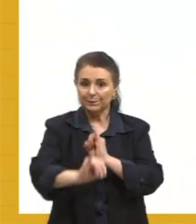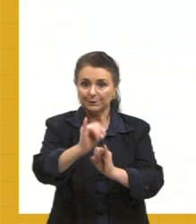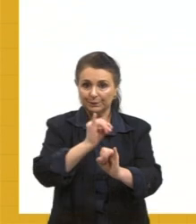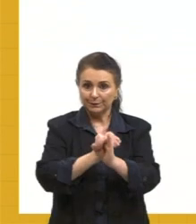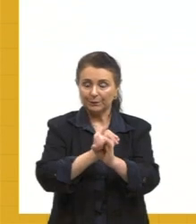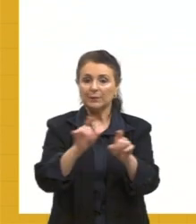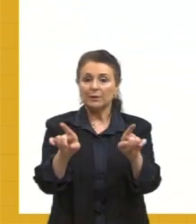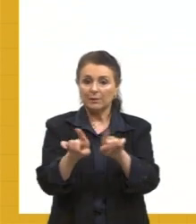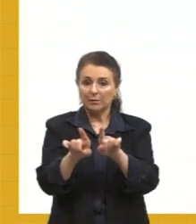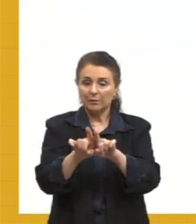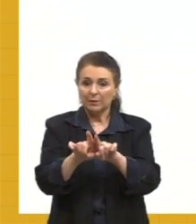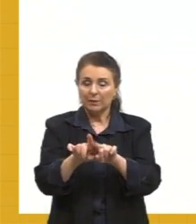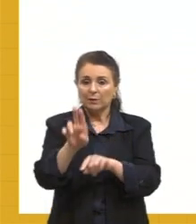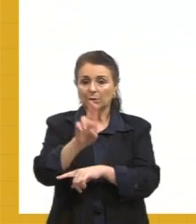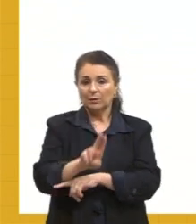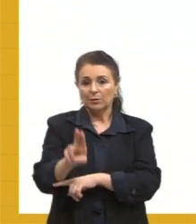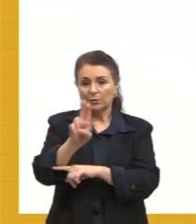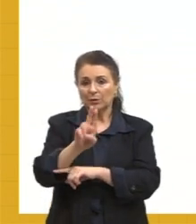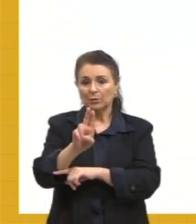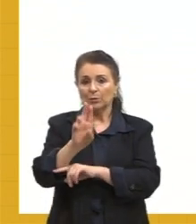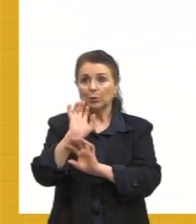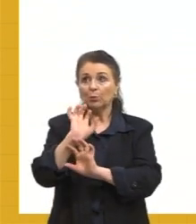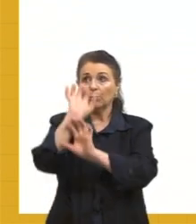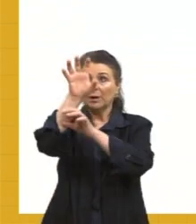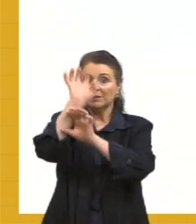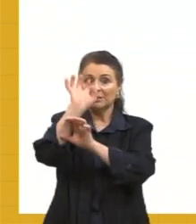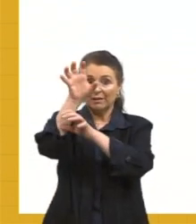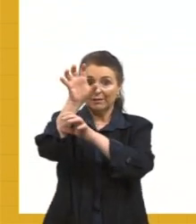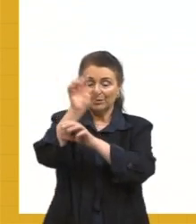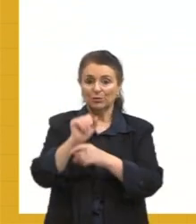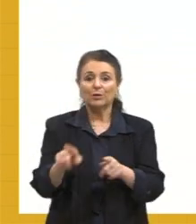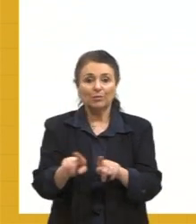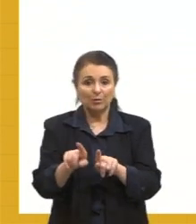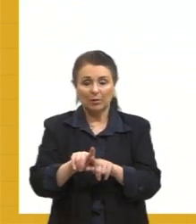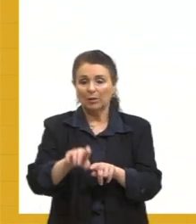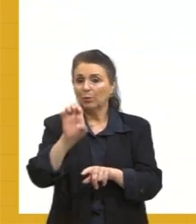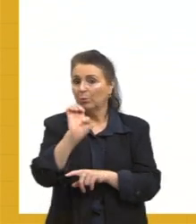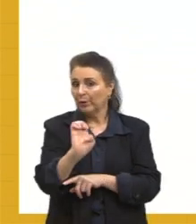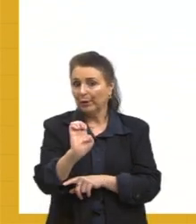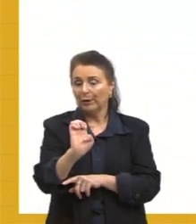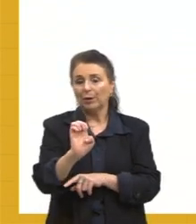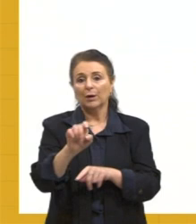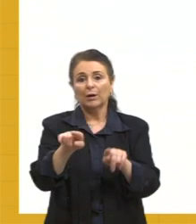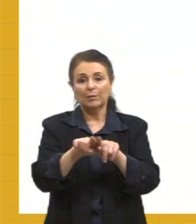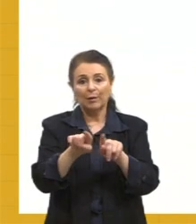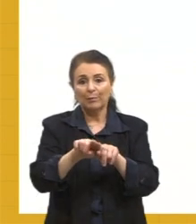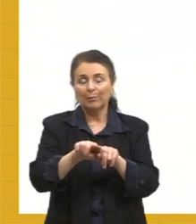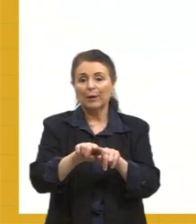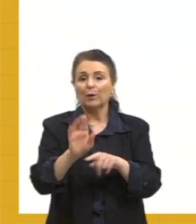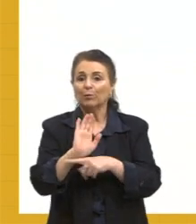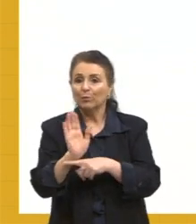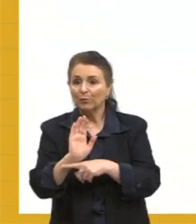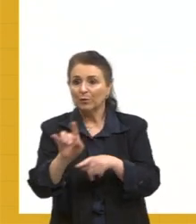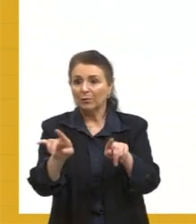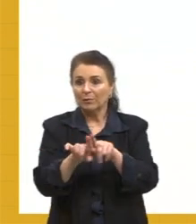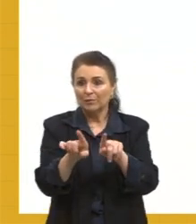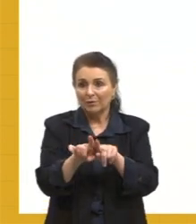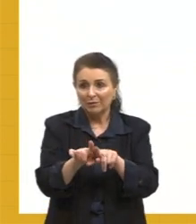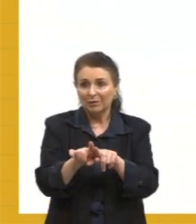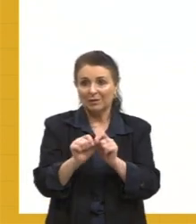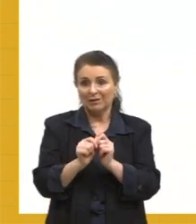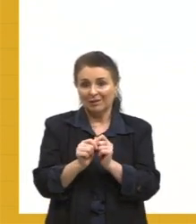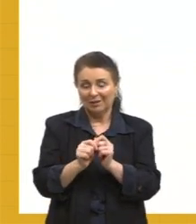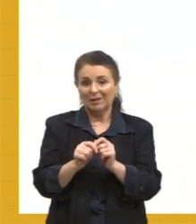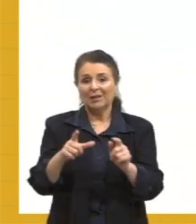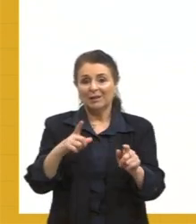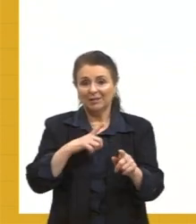apesar ali, por exemplo, do basquete a gente ter colocado o E, do filme a gente ter colocado o E no final, a internet vai ficar ali com